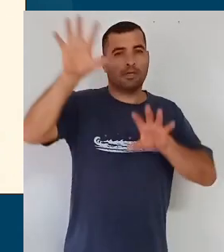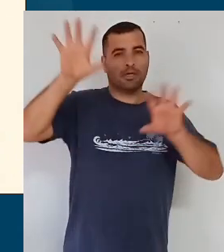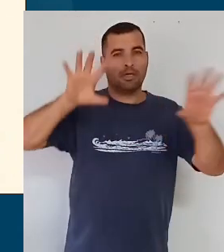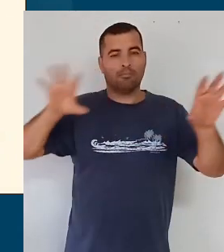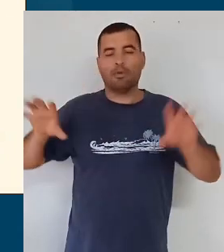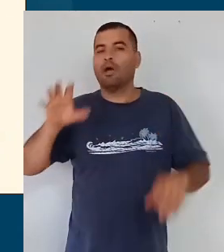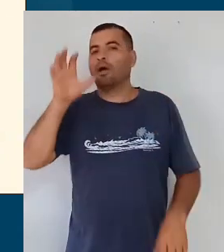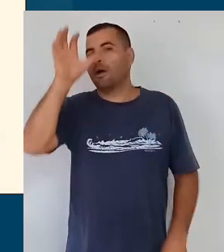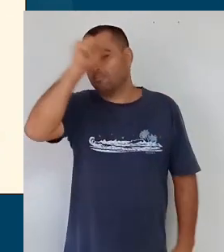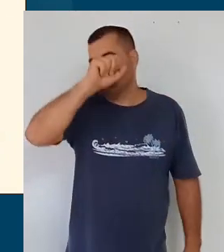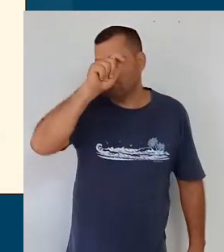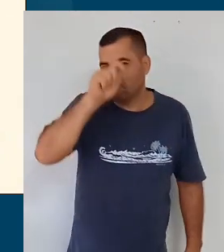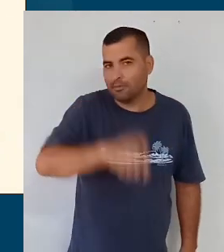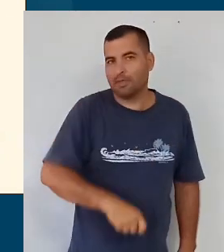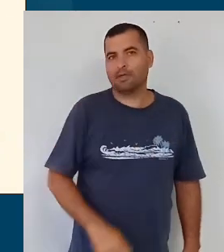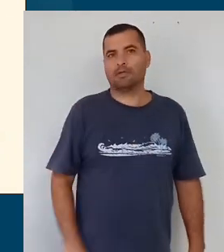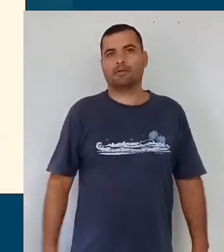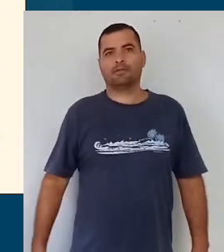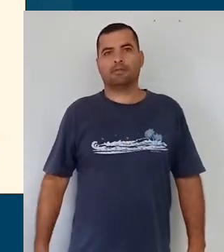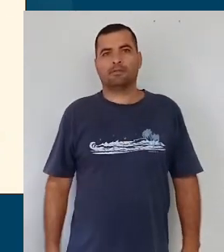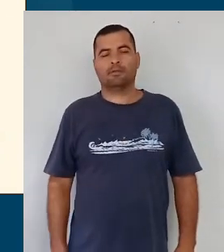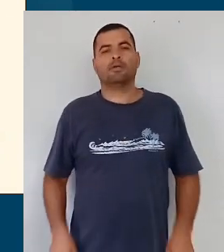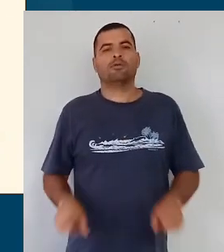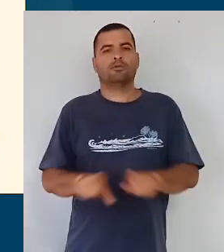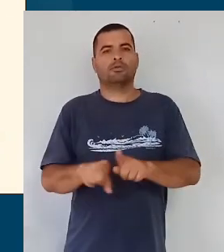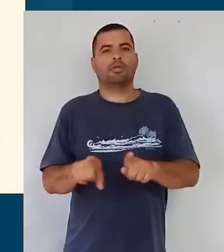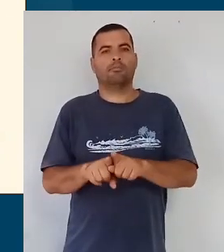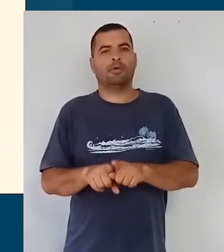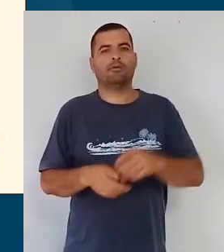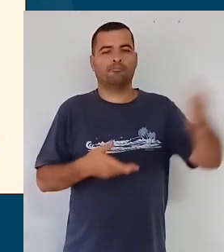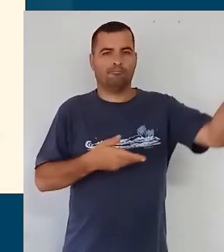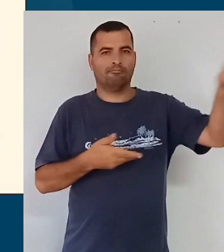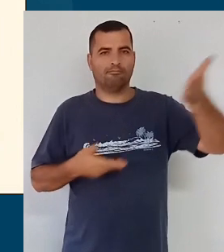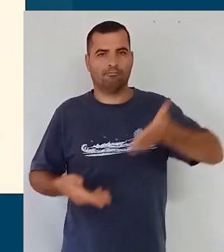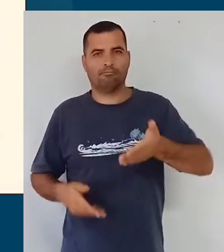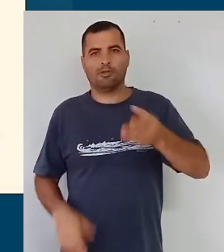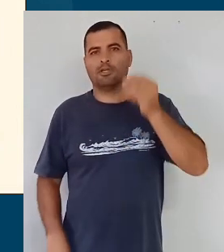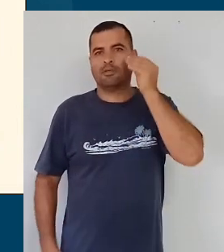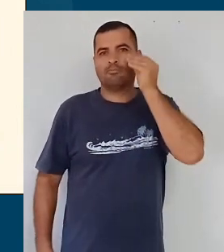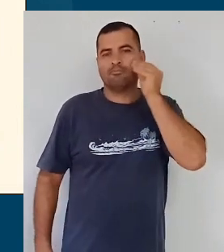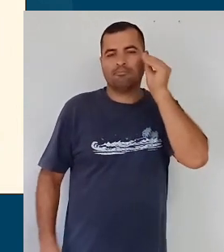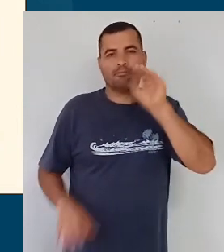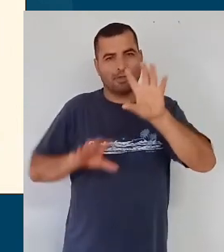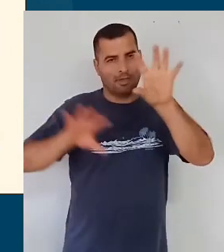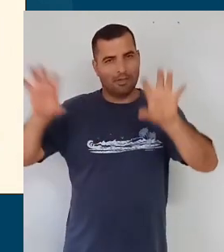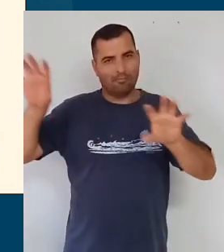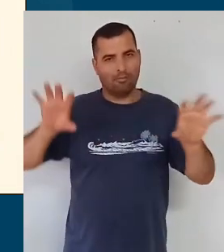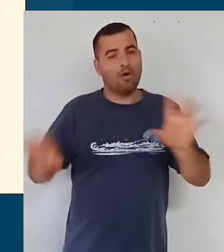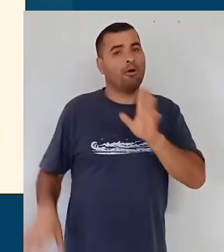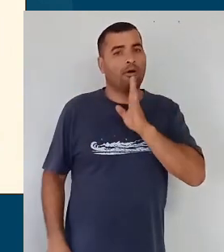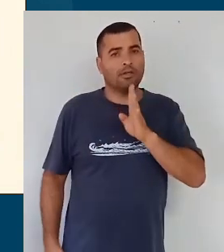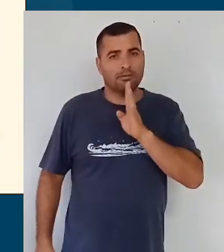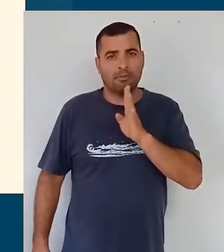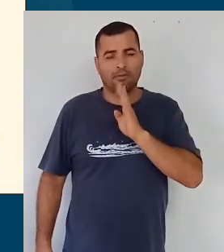aprendem, e também elas trazem, nesses campos de experiência, os conhecimentos